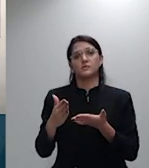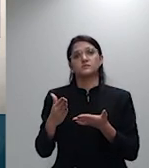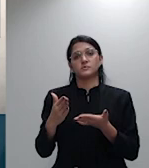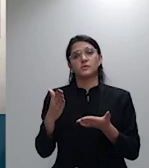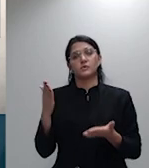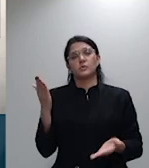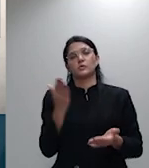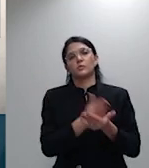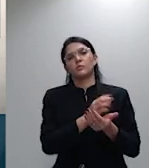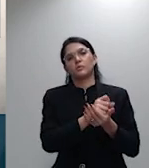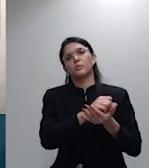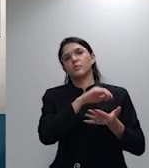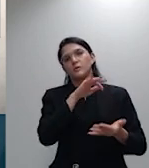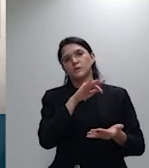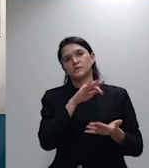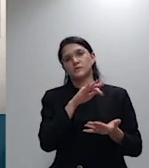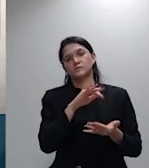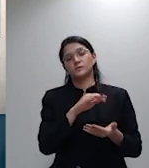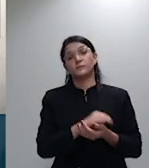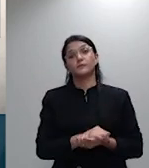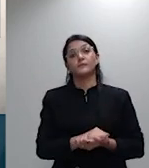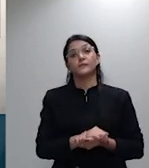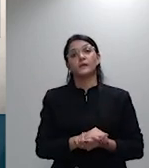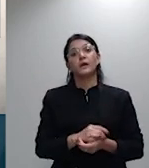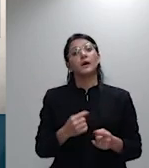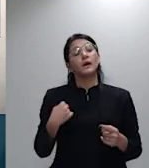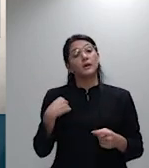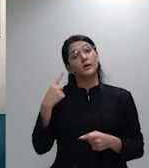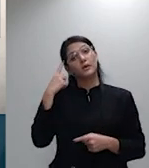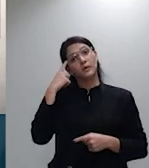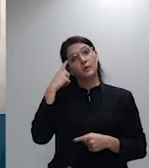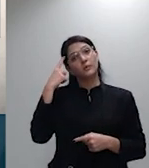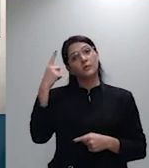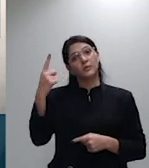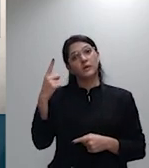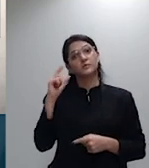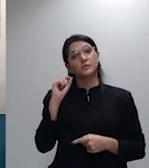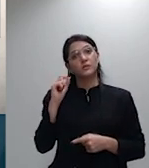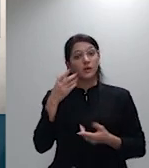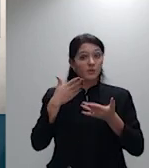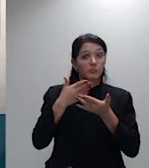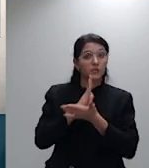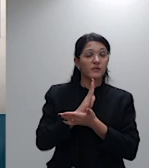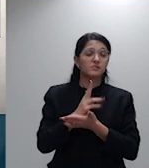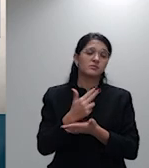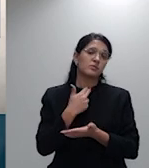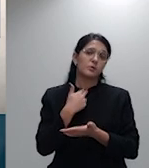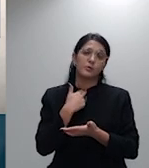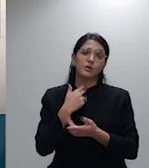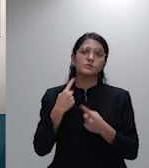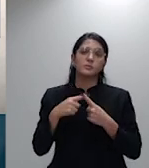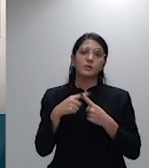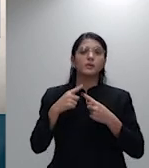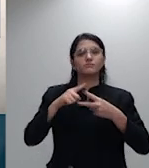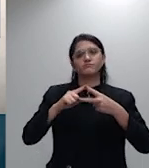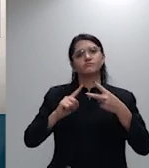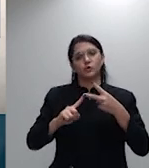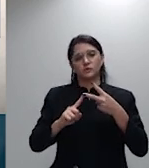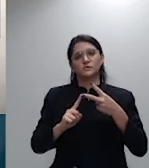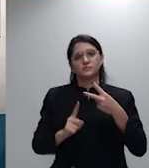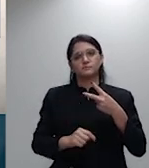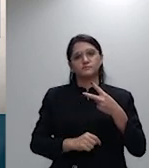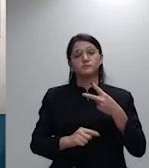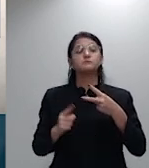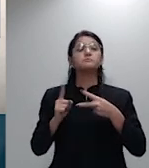ela não pode ela não pode ser acolhida por dois fundamentos o primeiro e